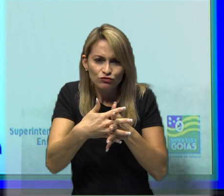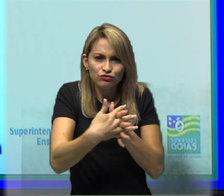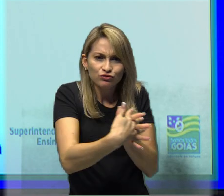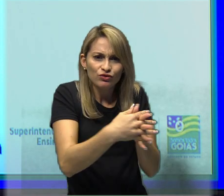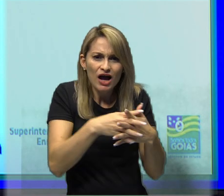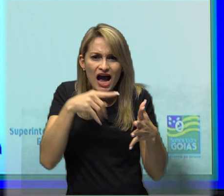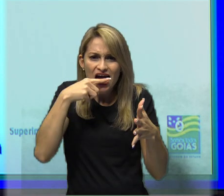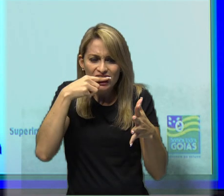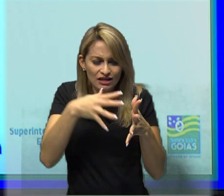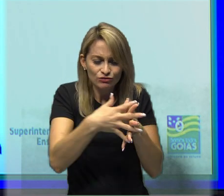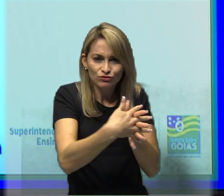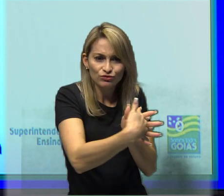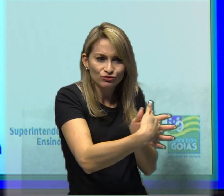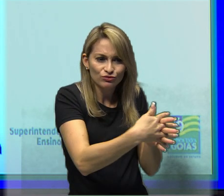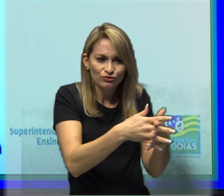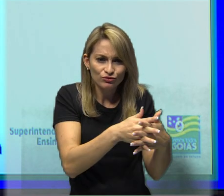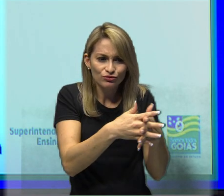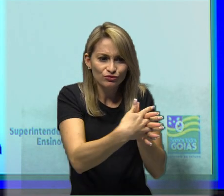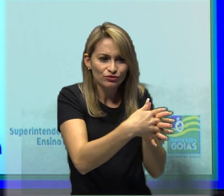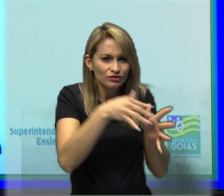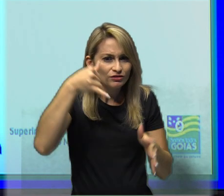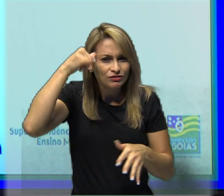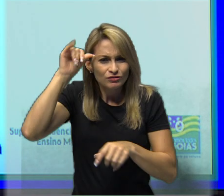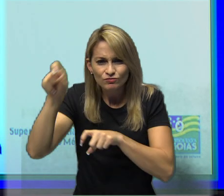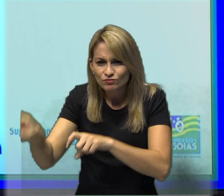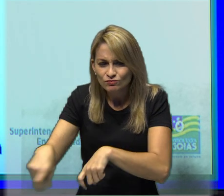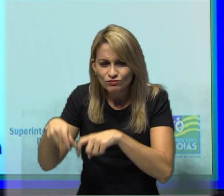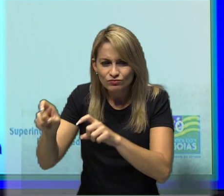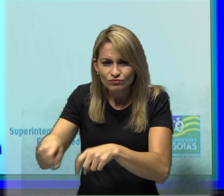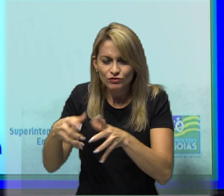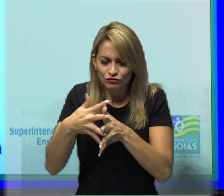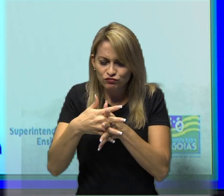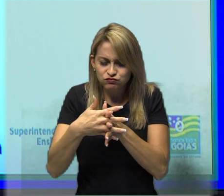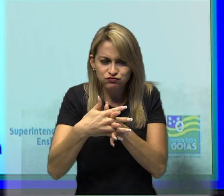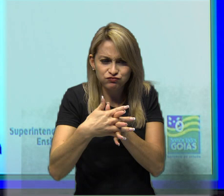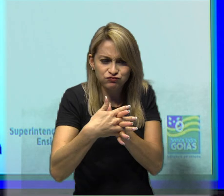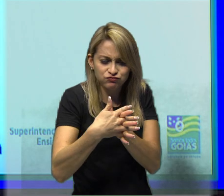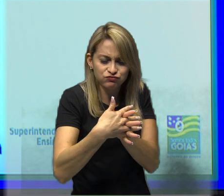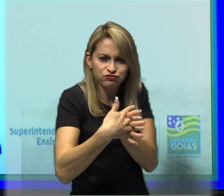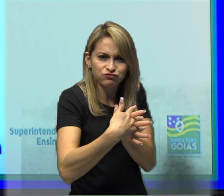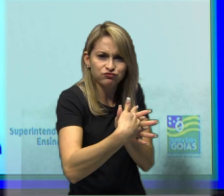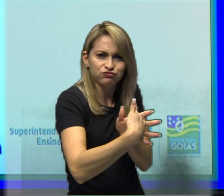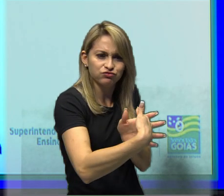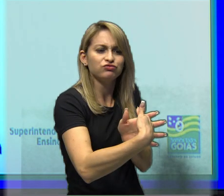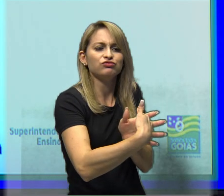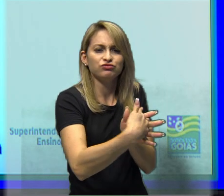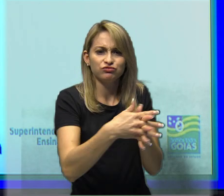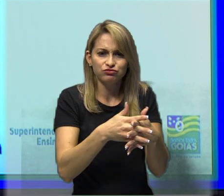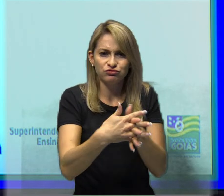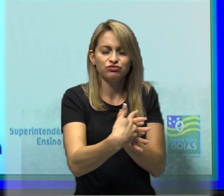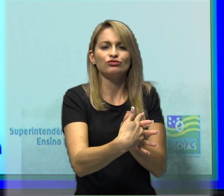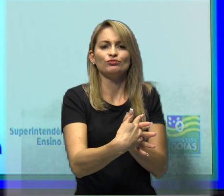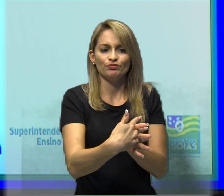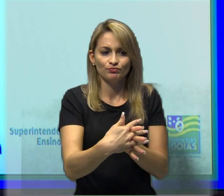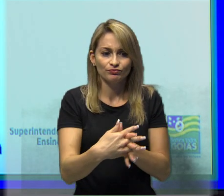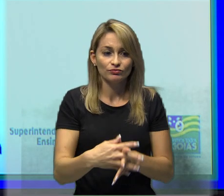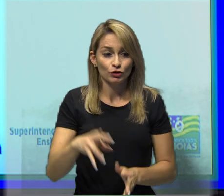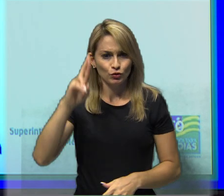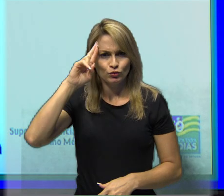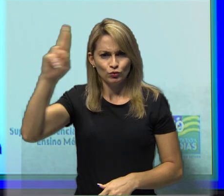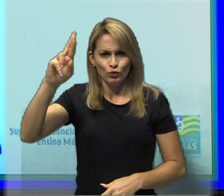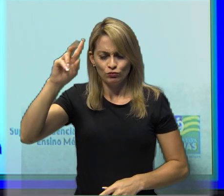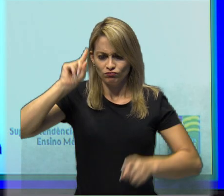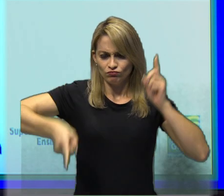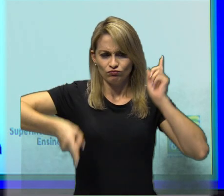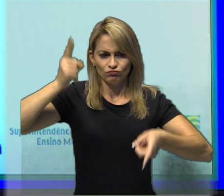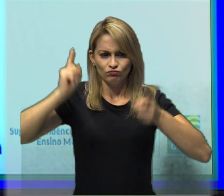engenho, os famosos senhores de engenho ajudavam no processo de organização social dessa